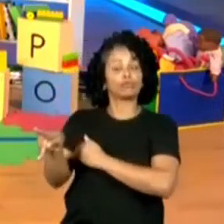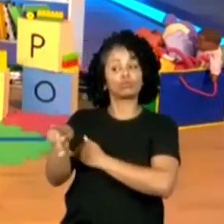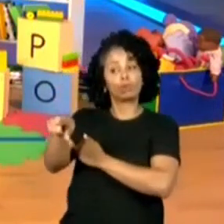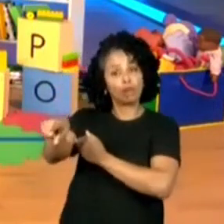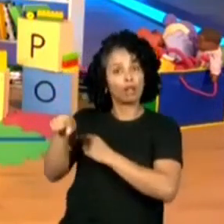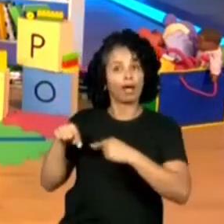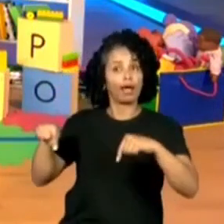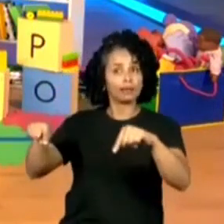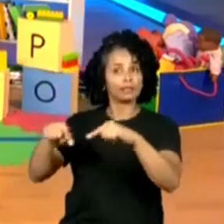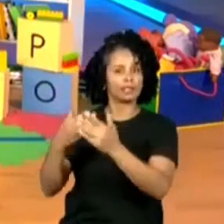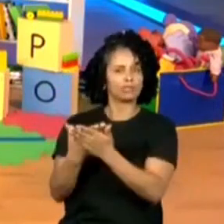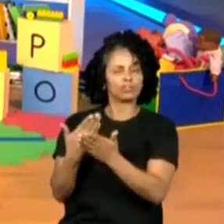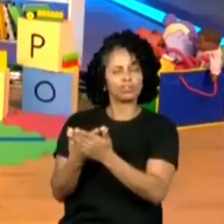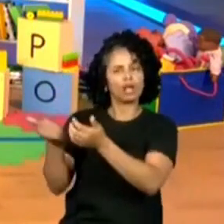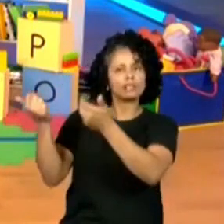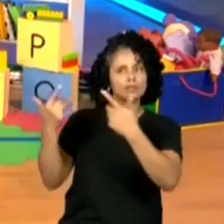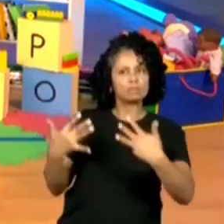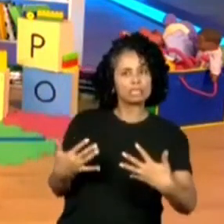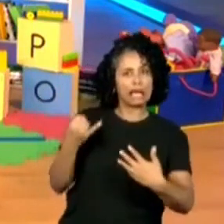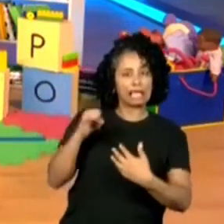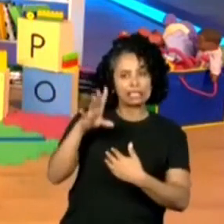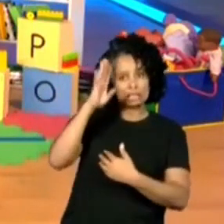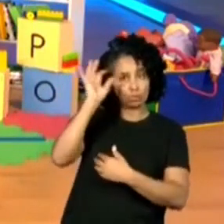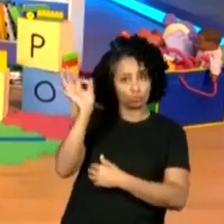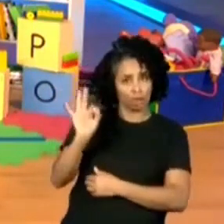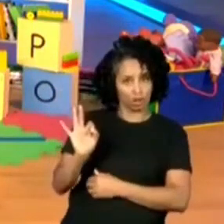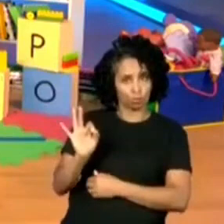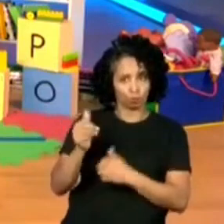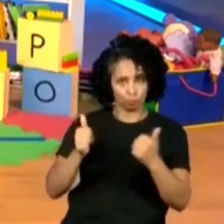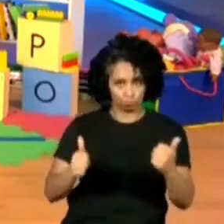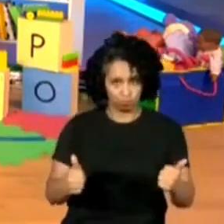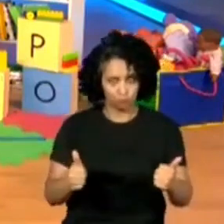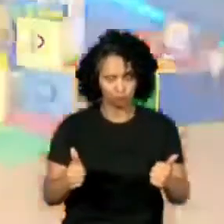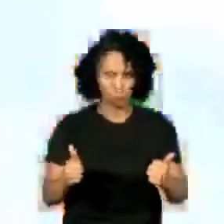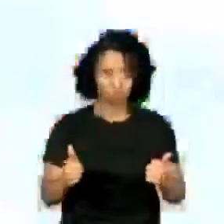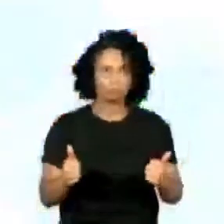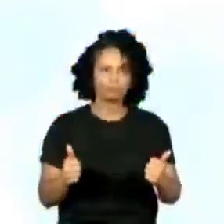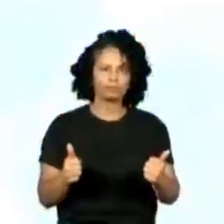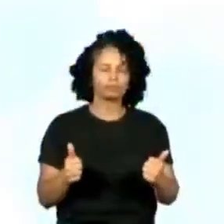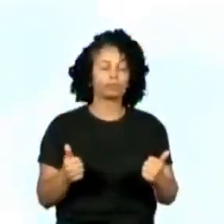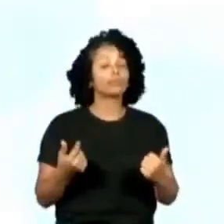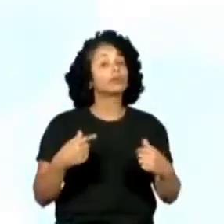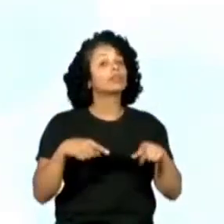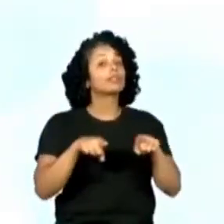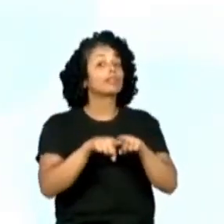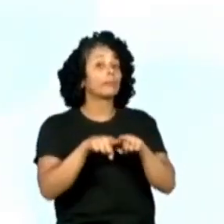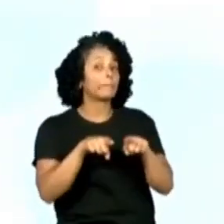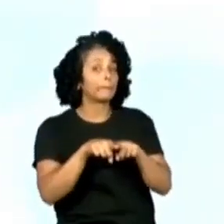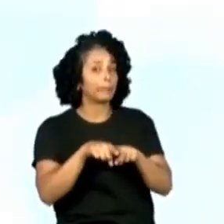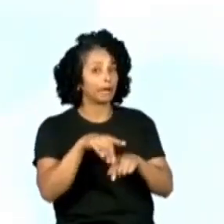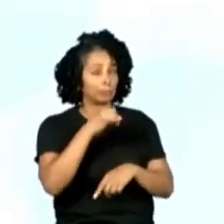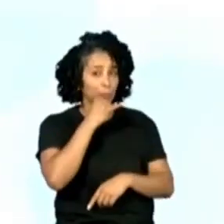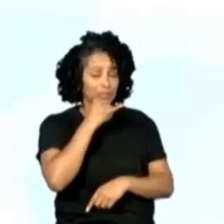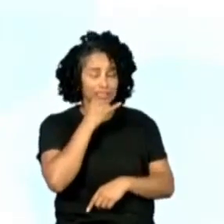esclarecer um pouquinho melhor, caso você não tenha entendido algum conteúdo. Exato. Certo? E se por acaso você não quiser conversar com o